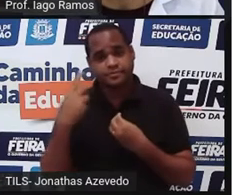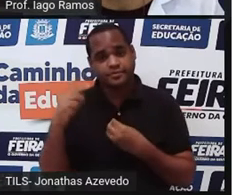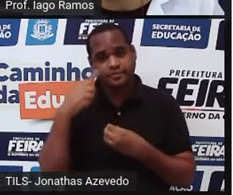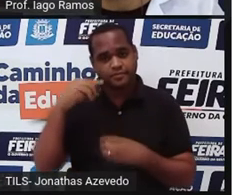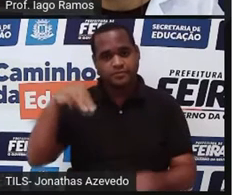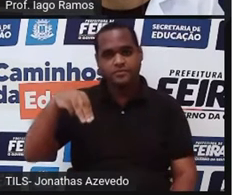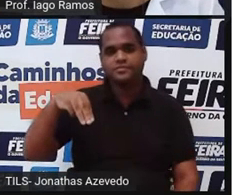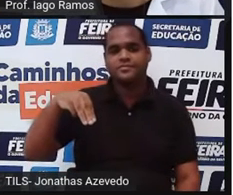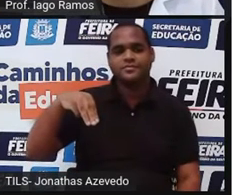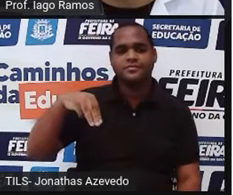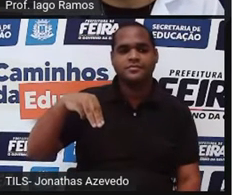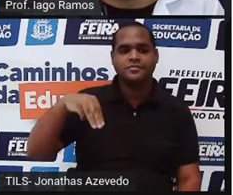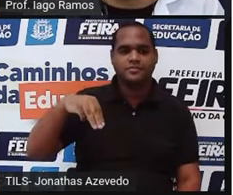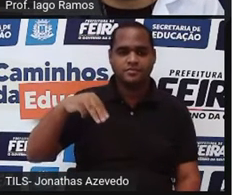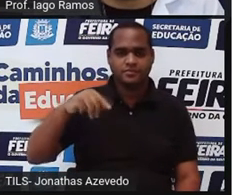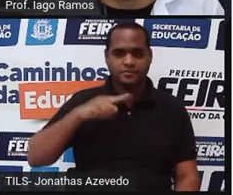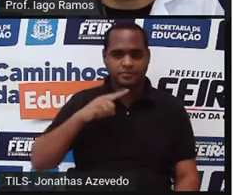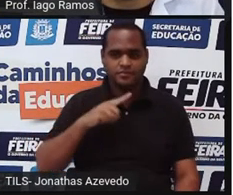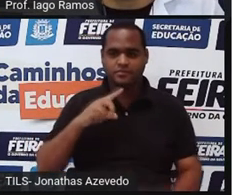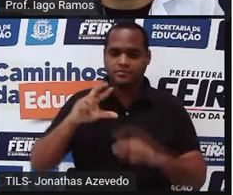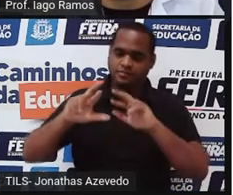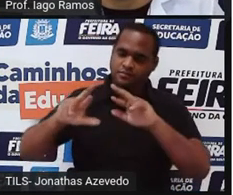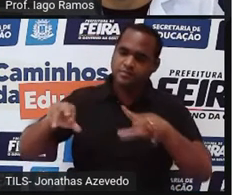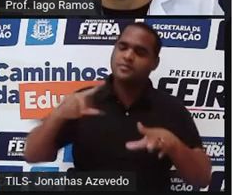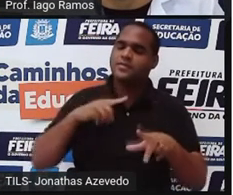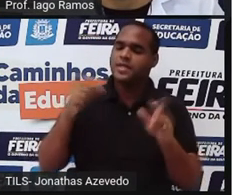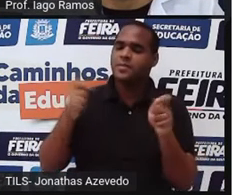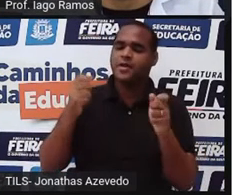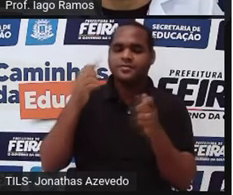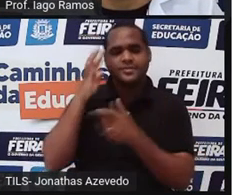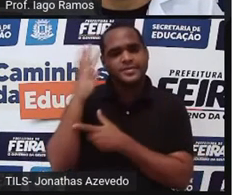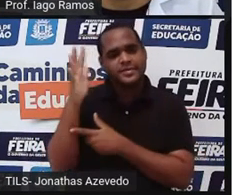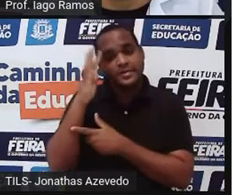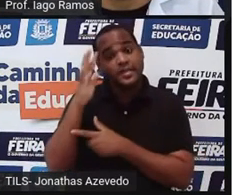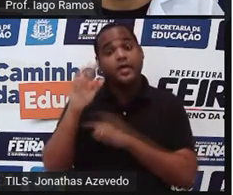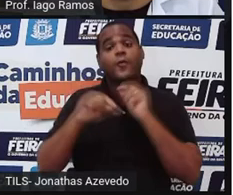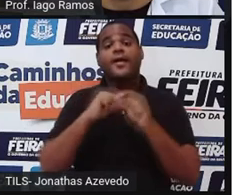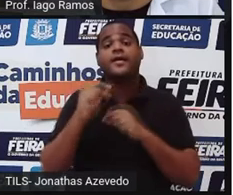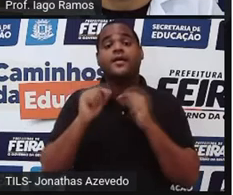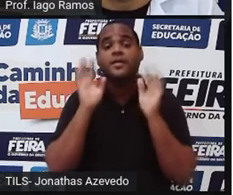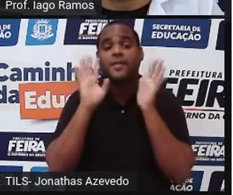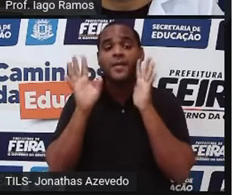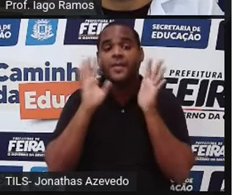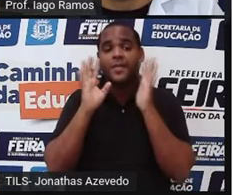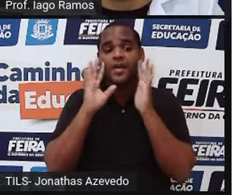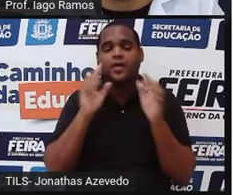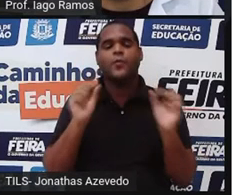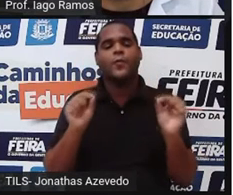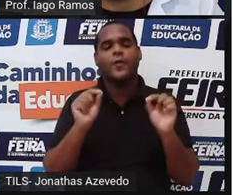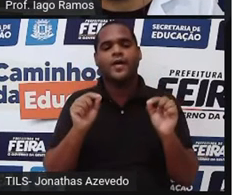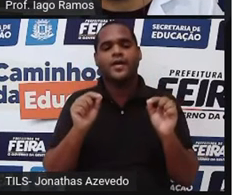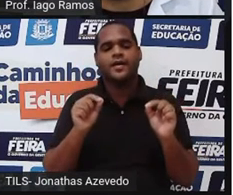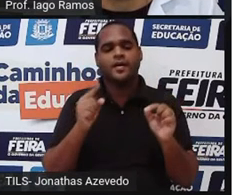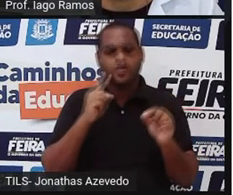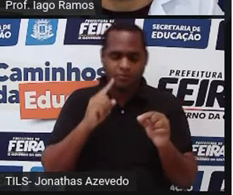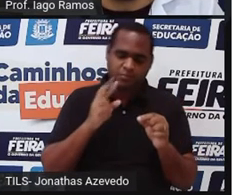um M. Os demais requisitos dimensionais seguem o critério abaixo. Os